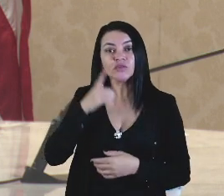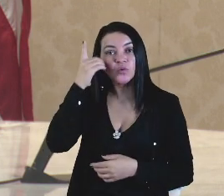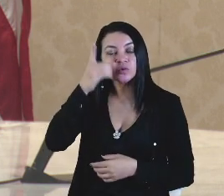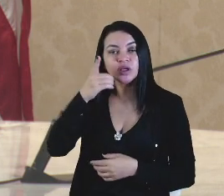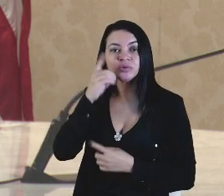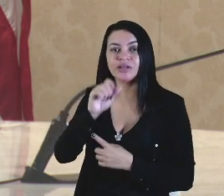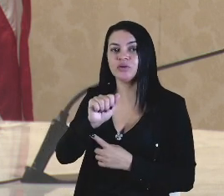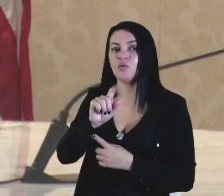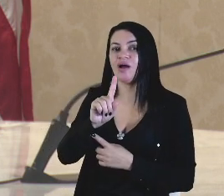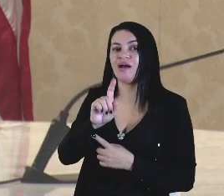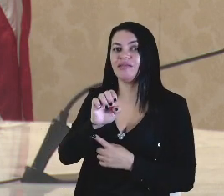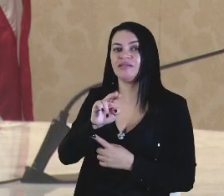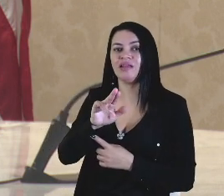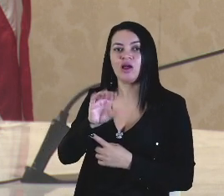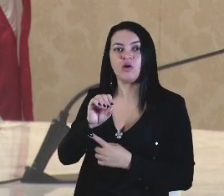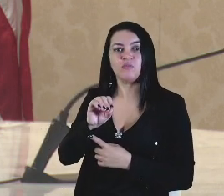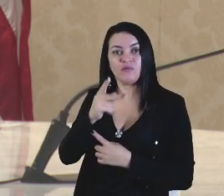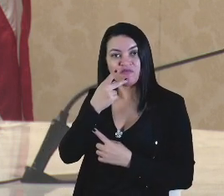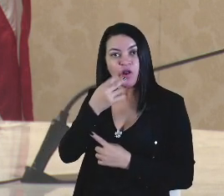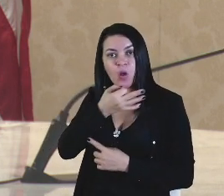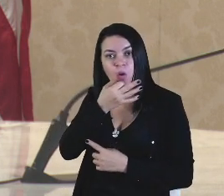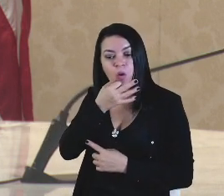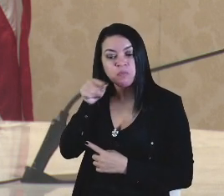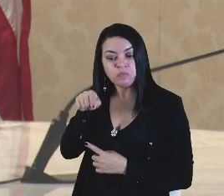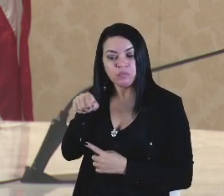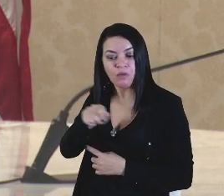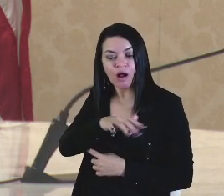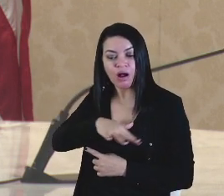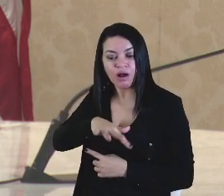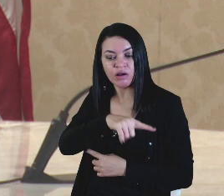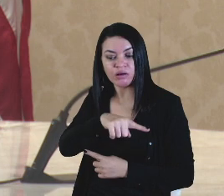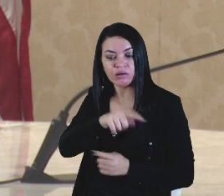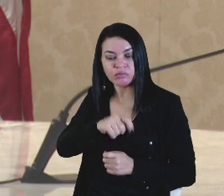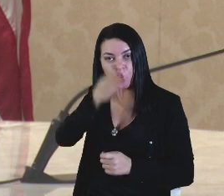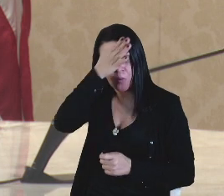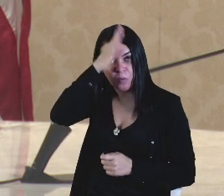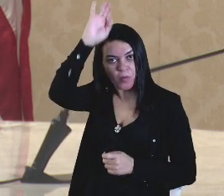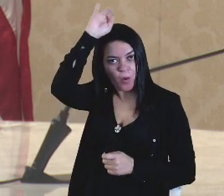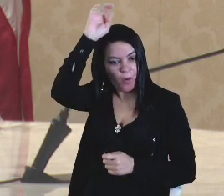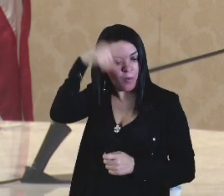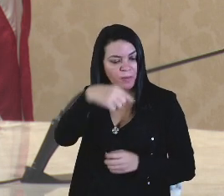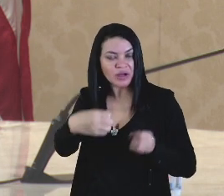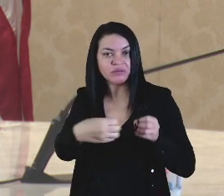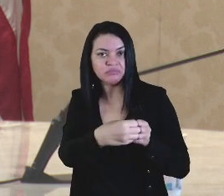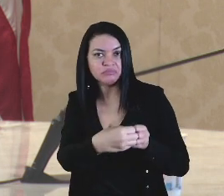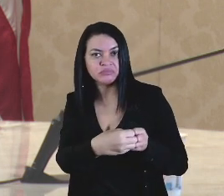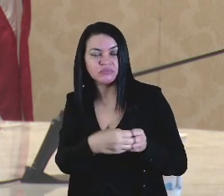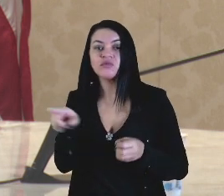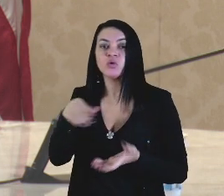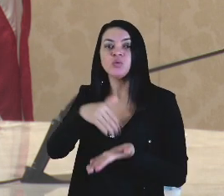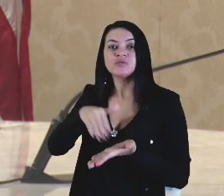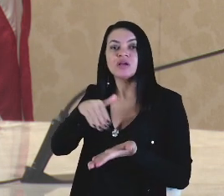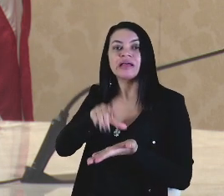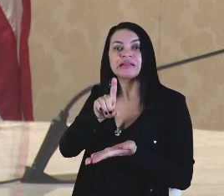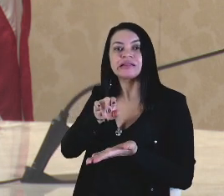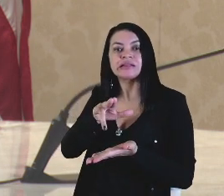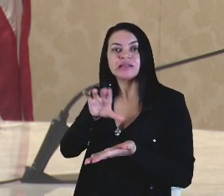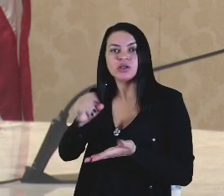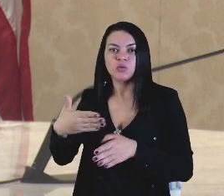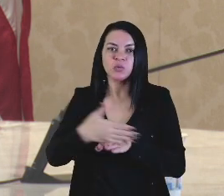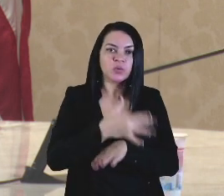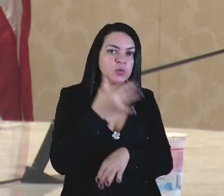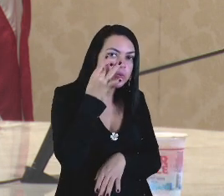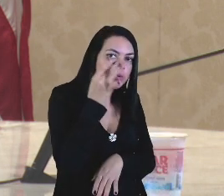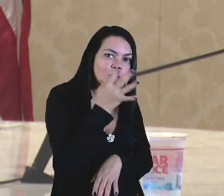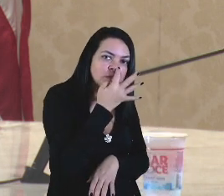indicou, sugeriu a área, que é uma área onde funciona o corpo de bombeiros, o secretário Diego esteve lá, e